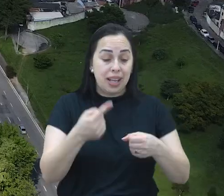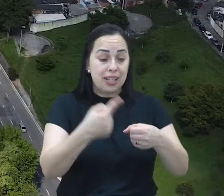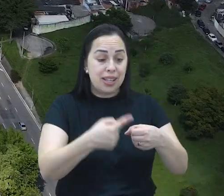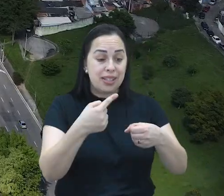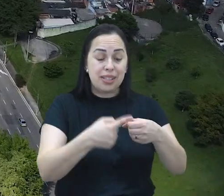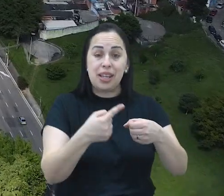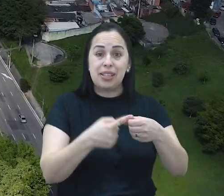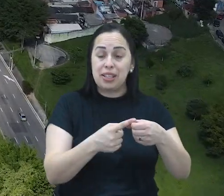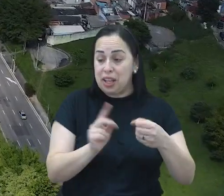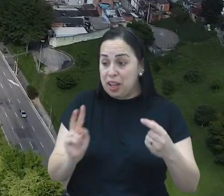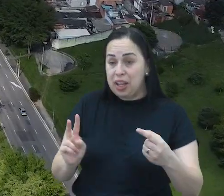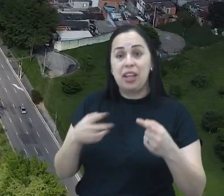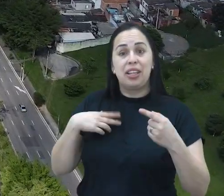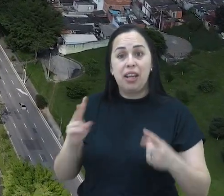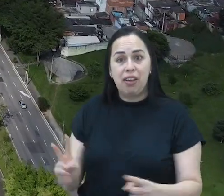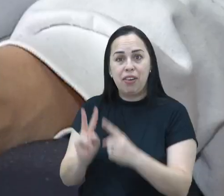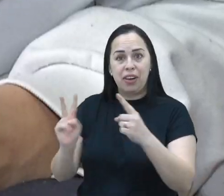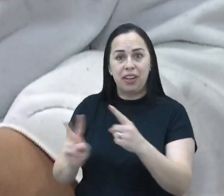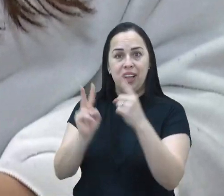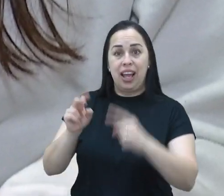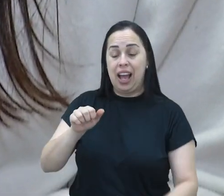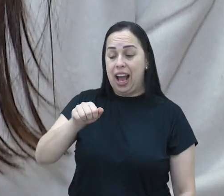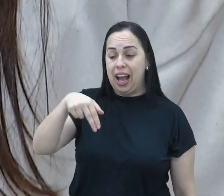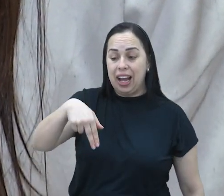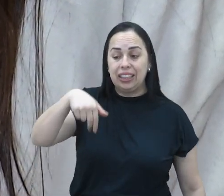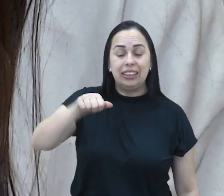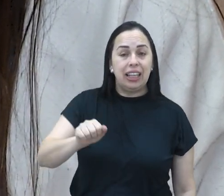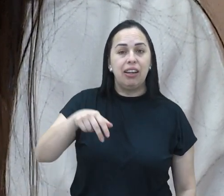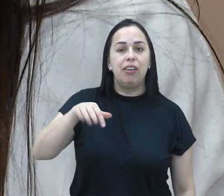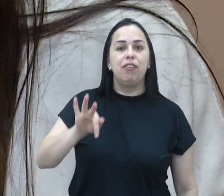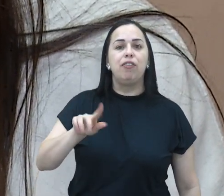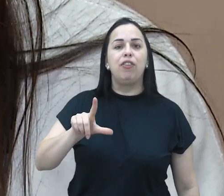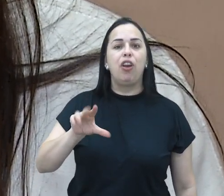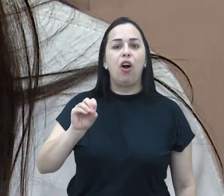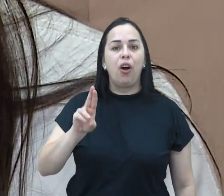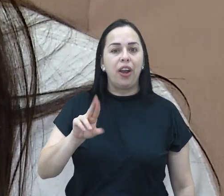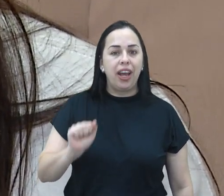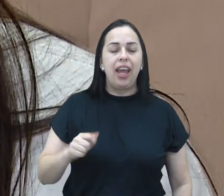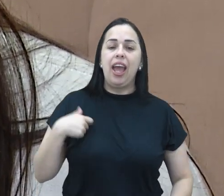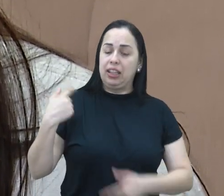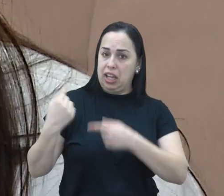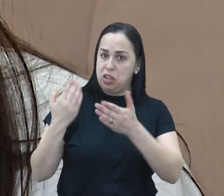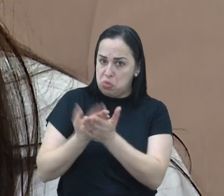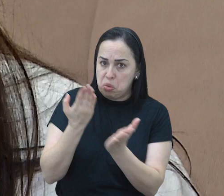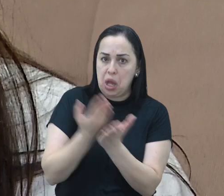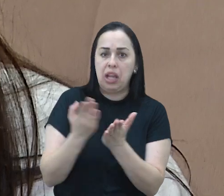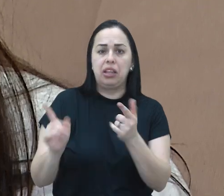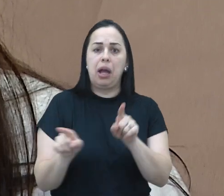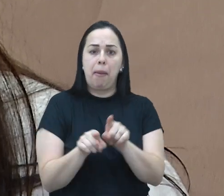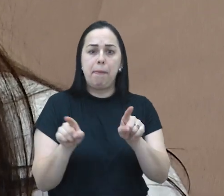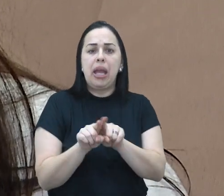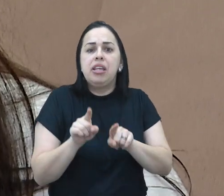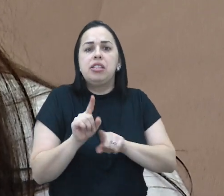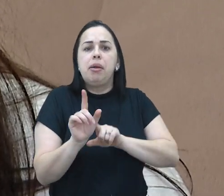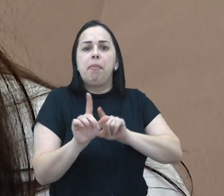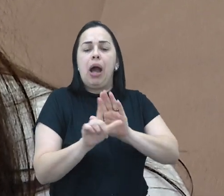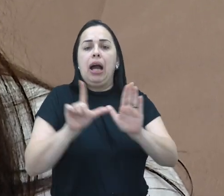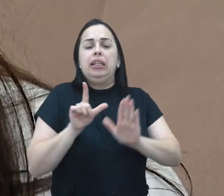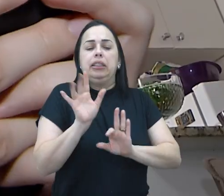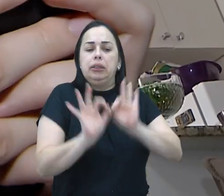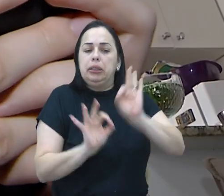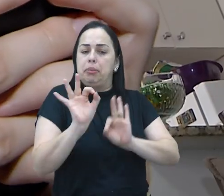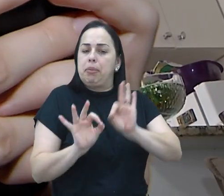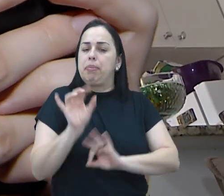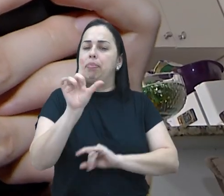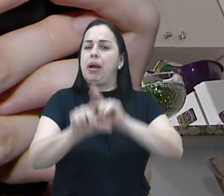de uma cidade que dê mais valor aos jovens, que é Ana Flora, de 17 anos, tem estudado e se preparado para a primeira eleição.